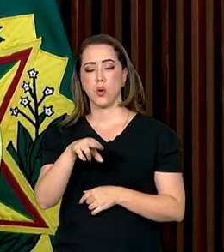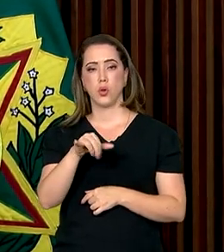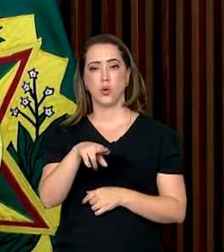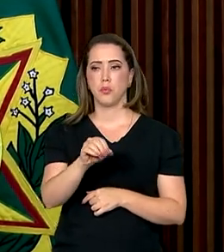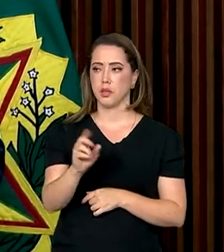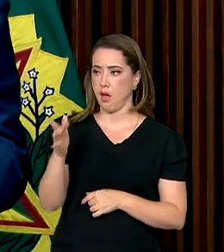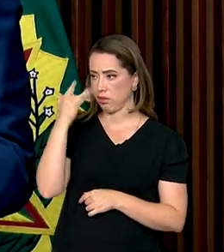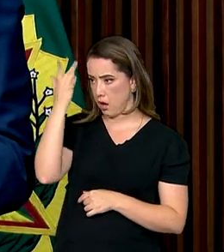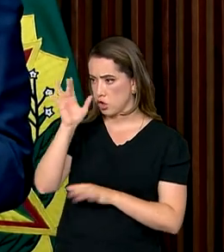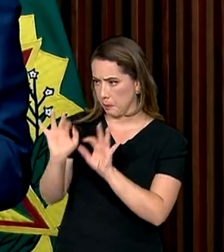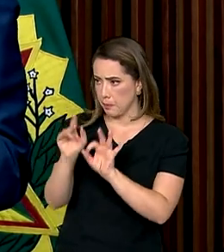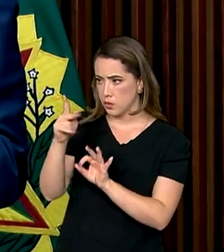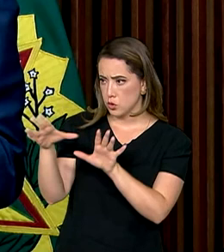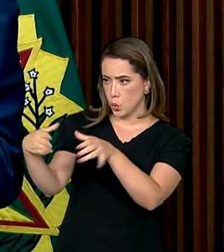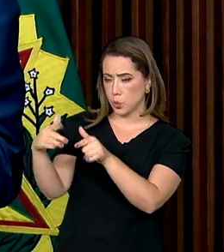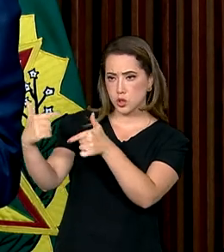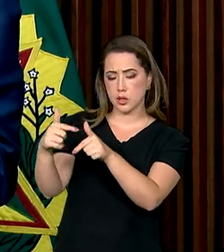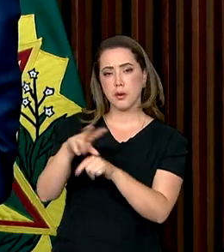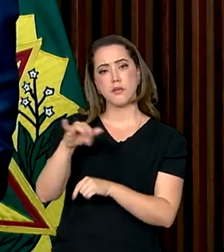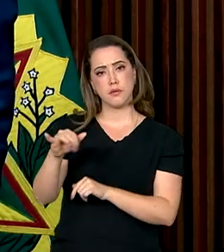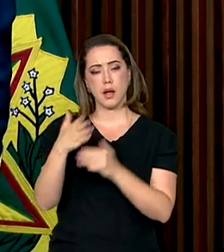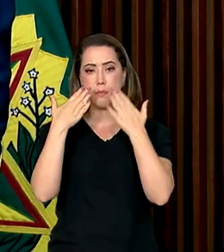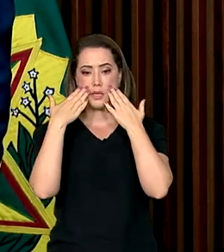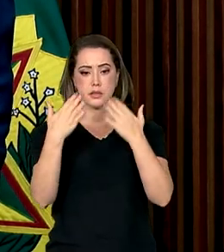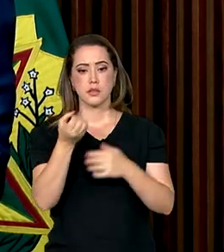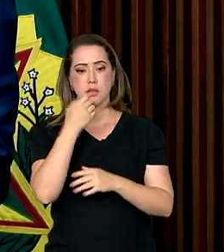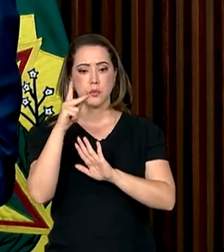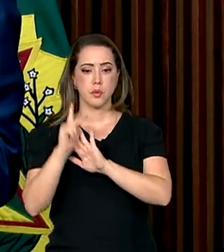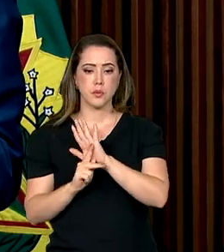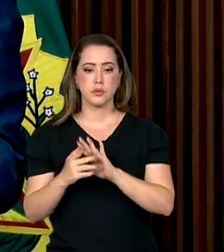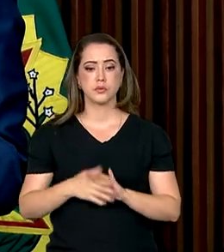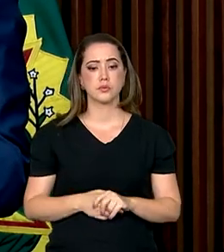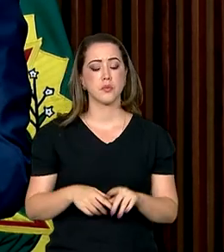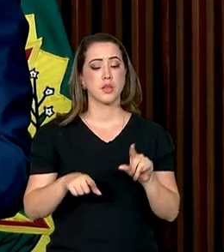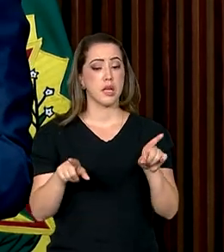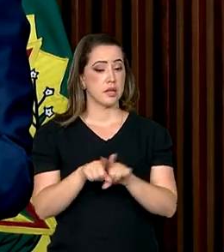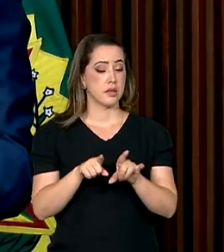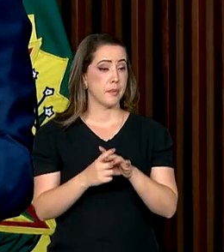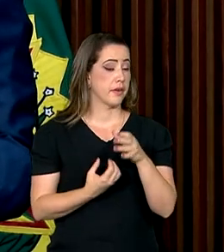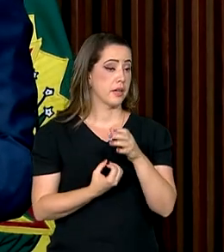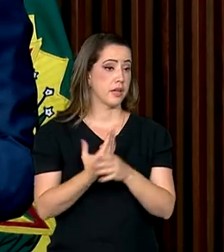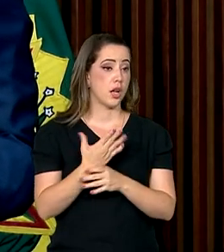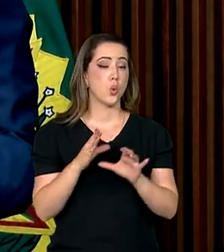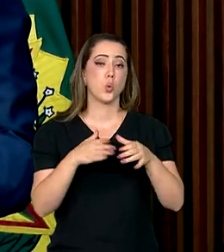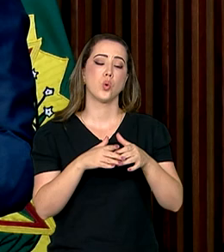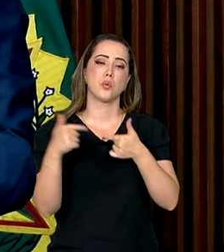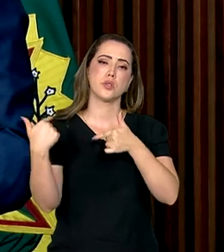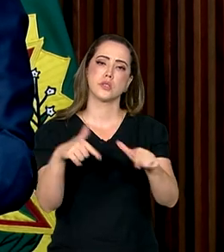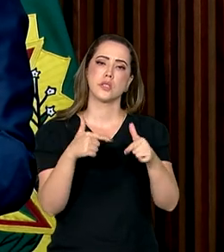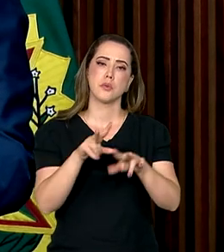prepare com a sua turma para fazer, apresentar um bom projeto. E ainda vamos instalar um grupo de trabalho